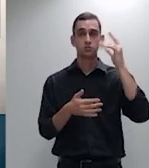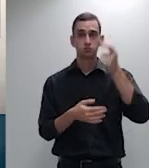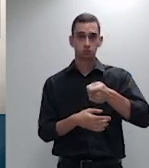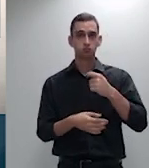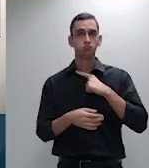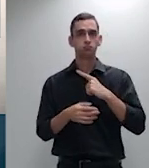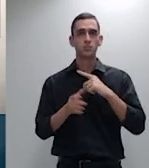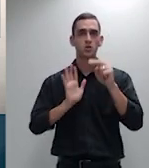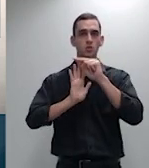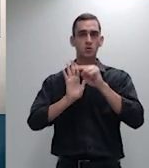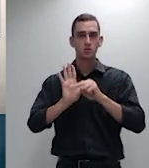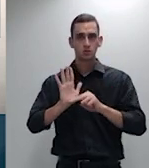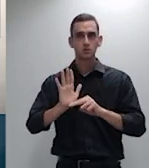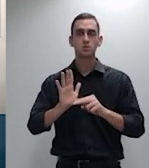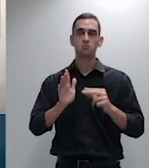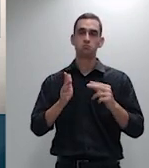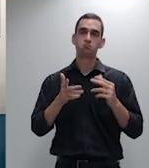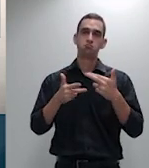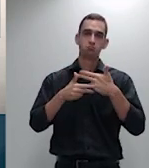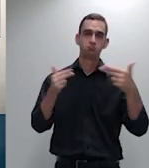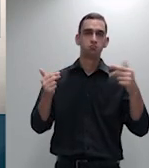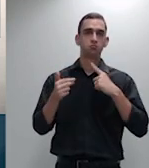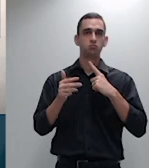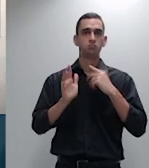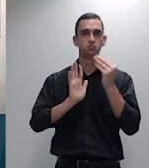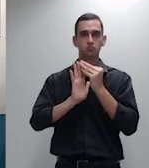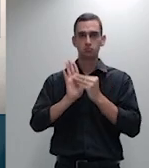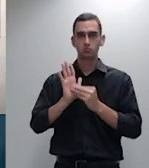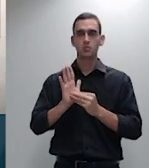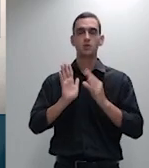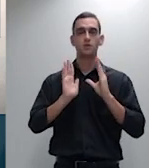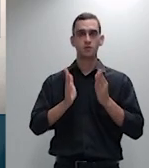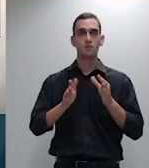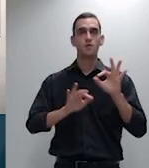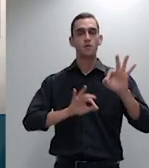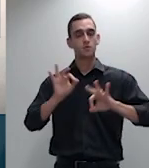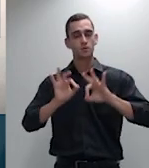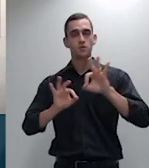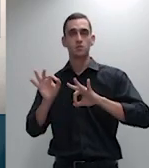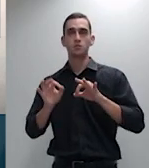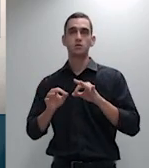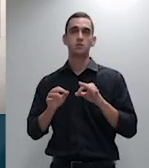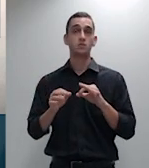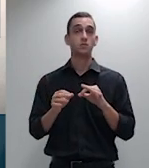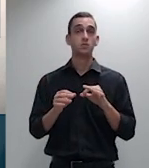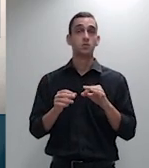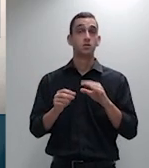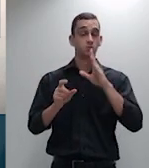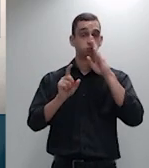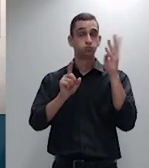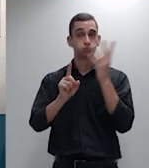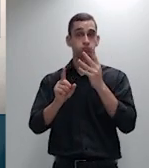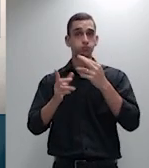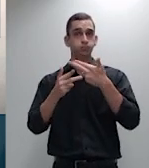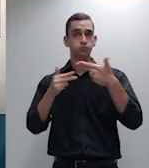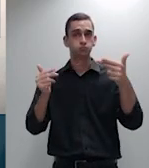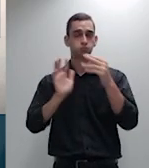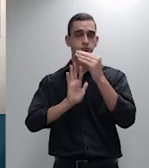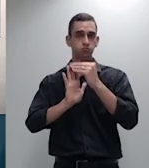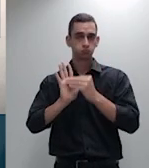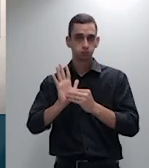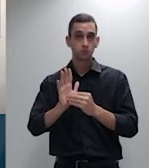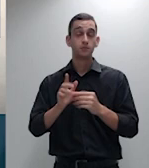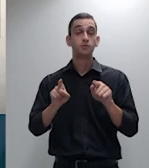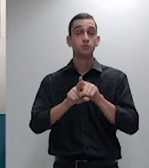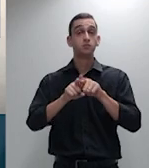tornando-se inviável a ferir a ocorrência da suposta violação ao fundamentar a ação recisória na colusão das partes para fraudar a lei deve o autor